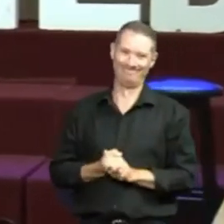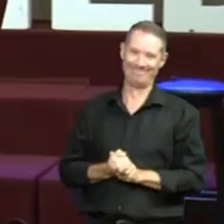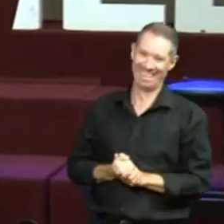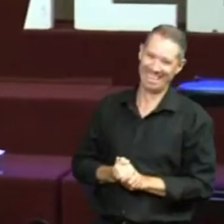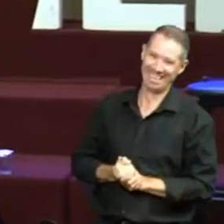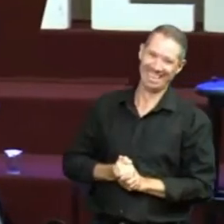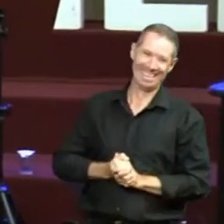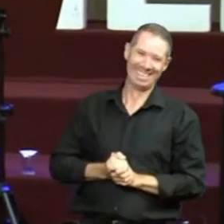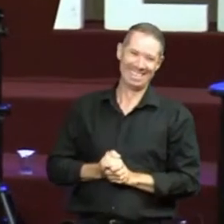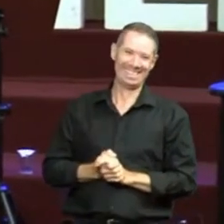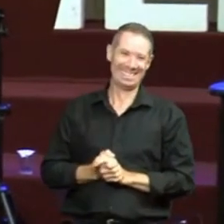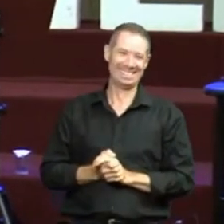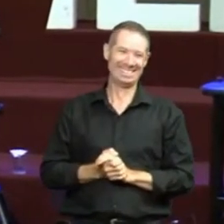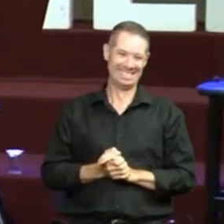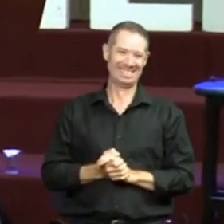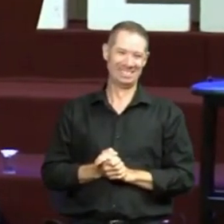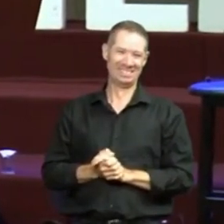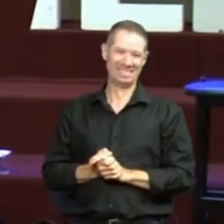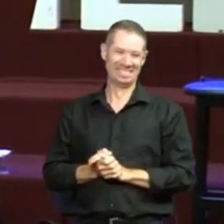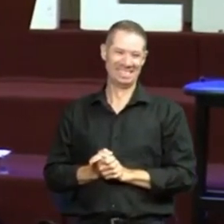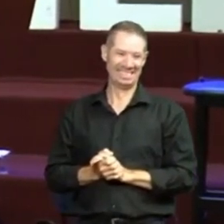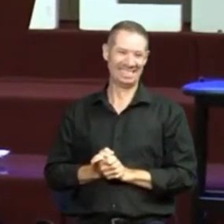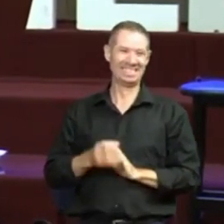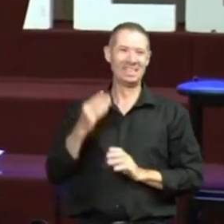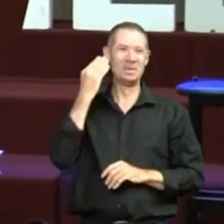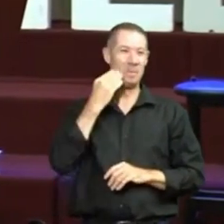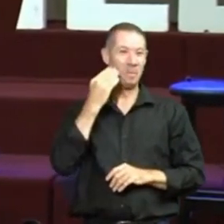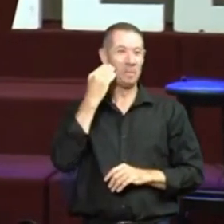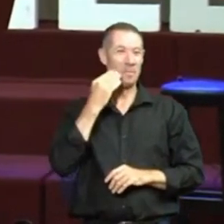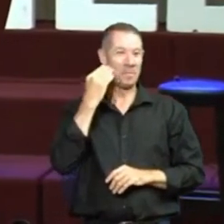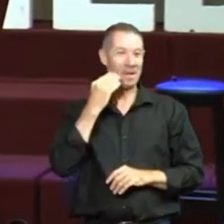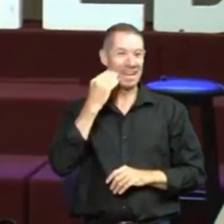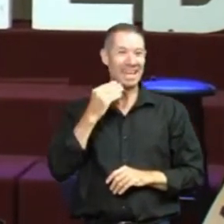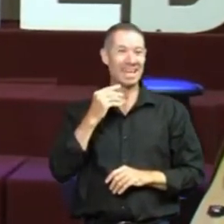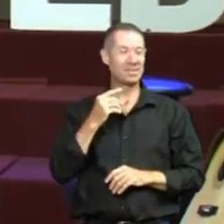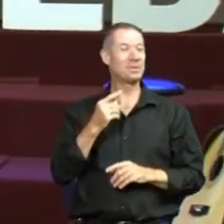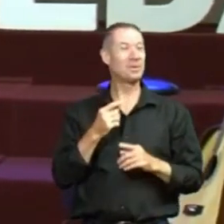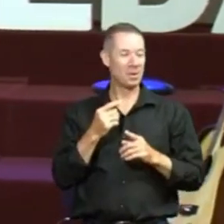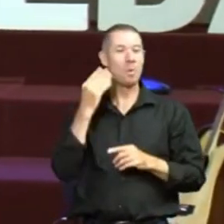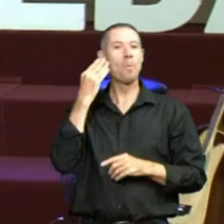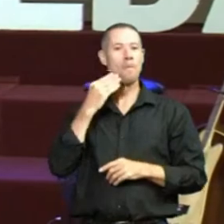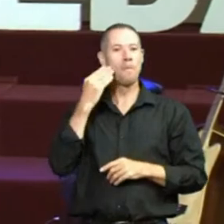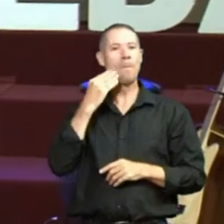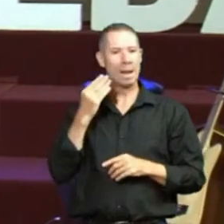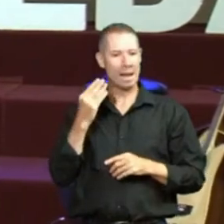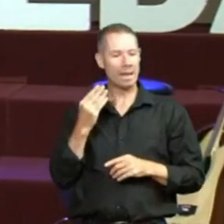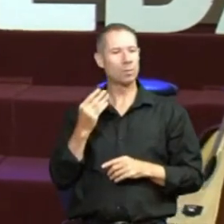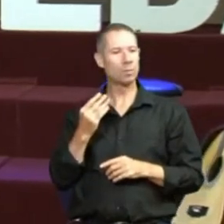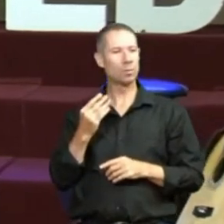Não é, Breno? O Breno, ele fica. Ele já deu. O Breno já.